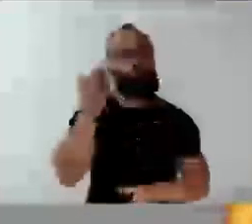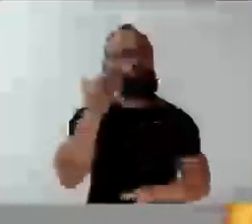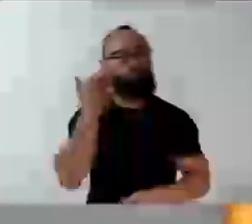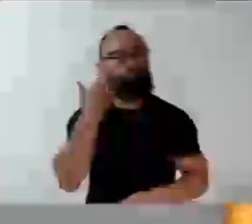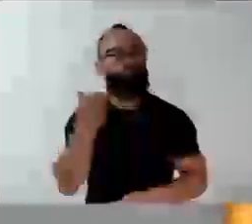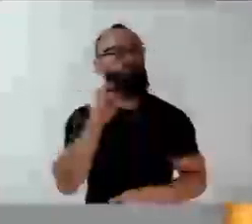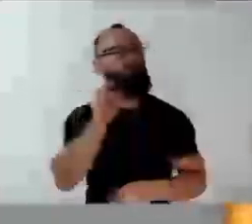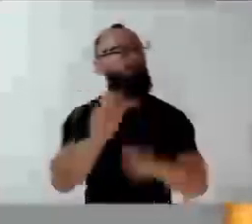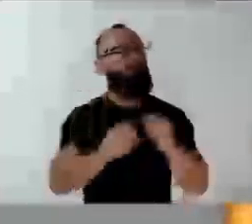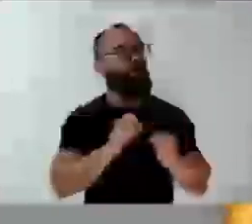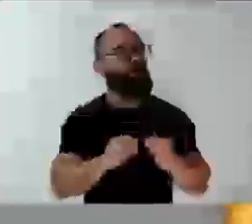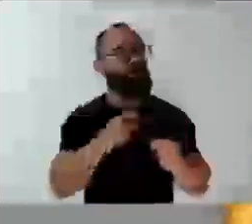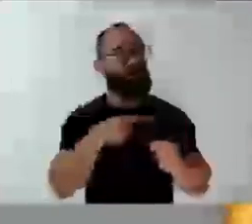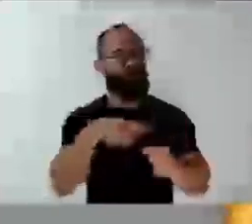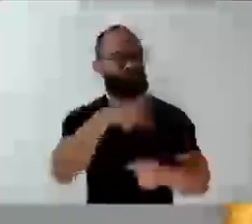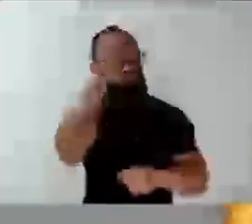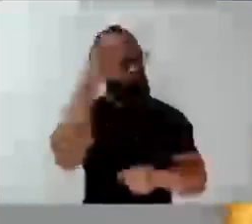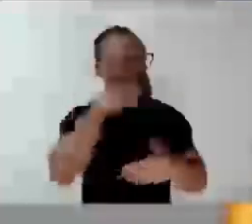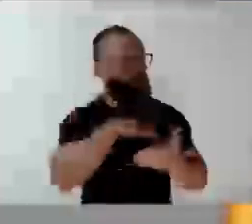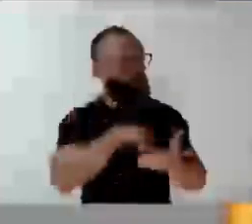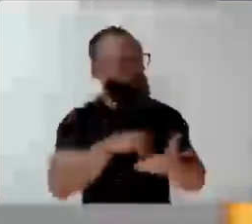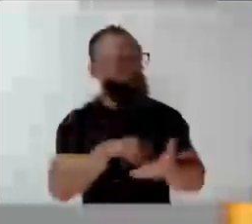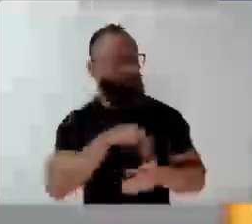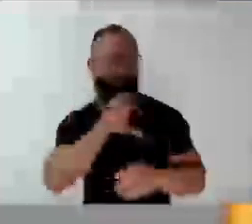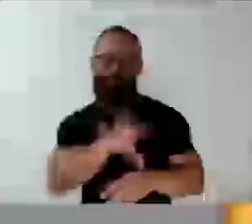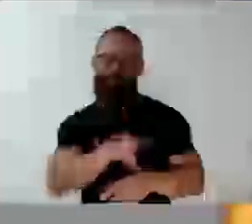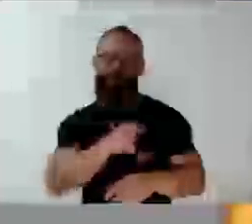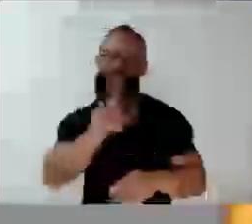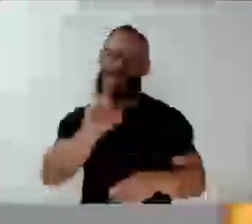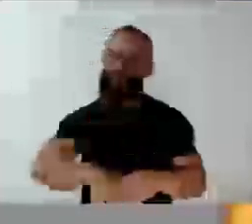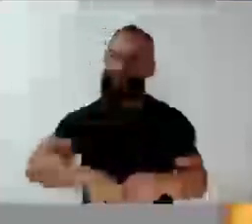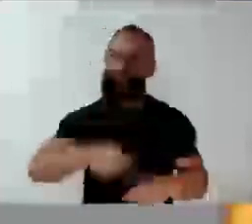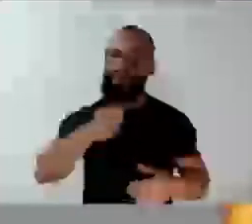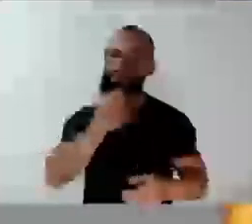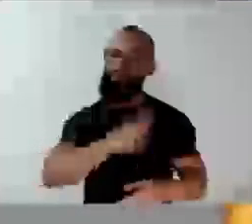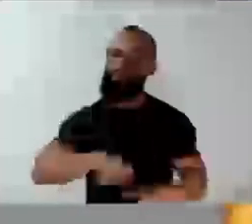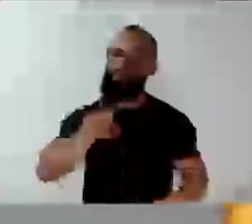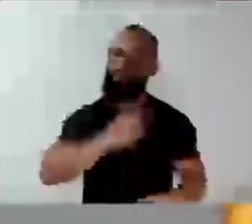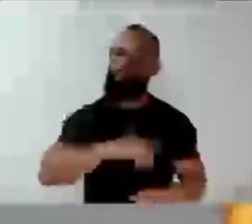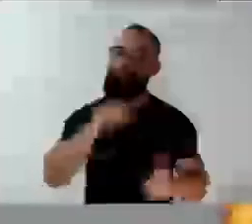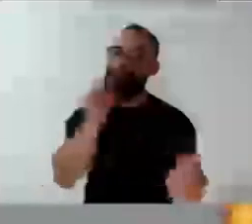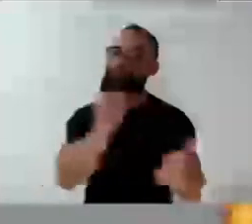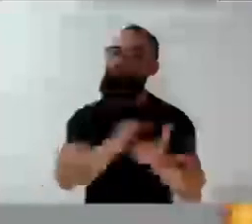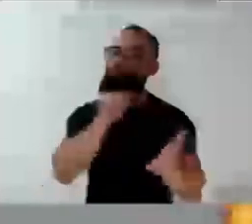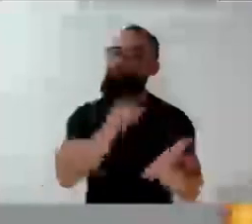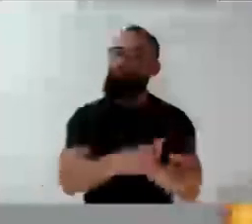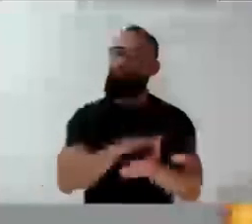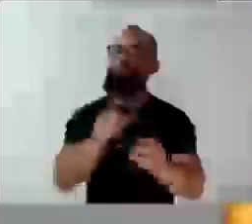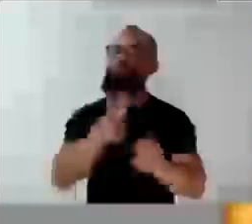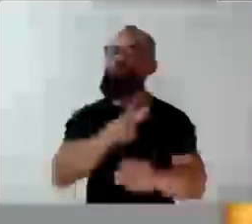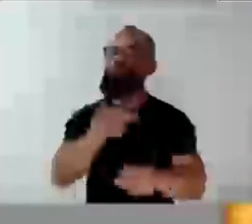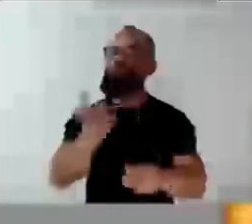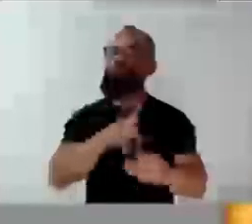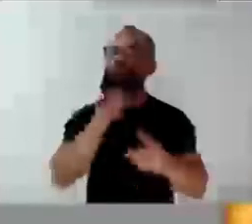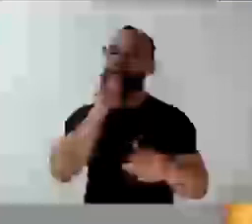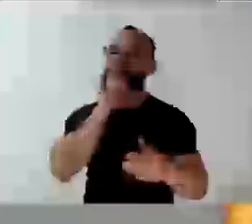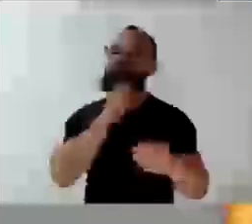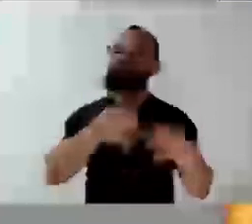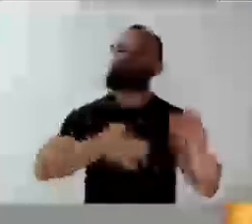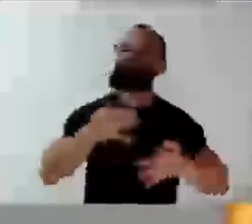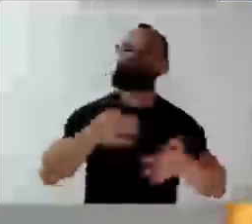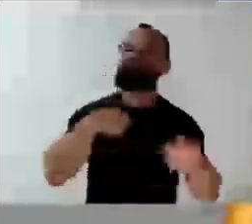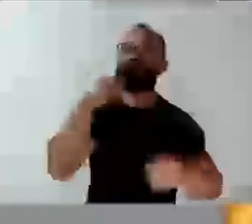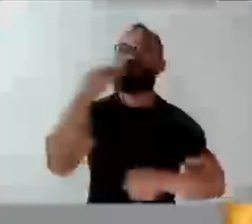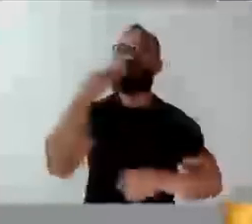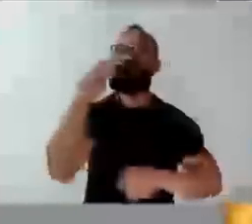e o secretário, a secretária, nesse caso, é, de fato, aplicar as multas e fazer as notificações para a empresa. E eu tenho certeza,